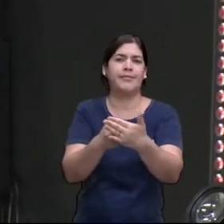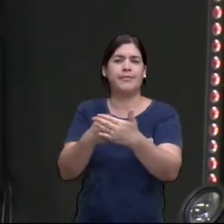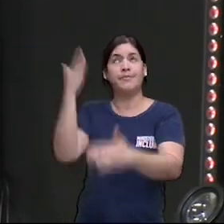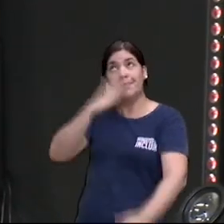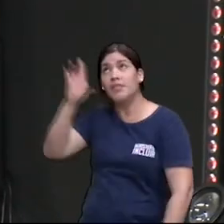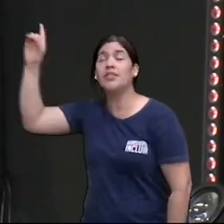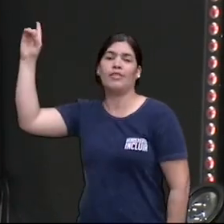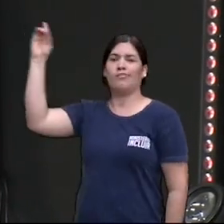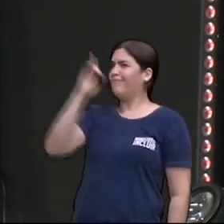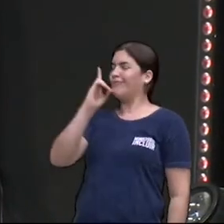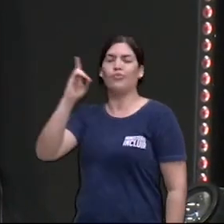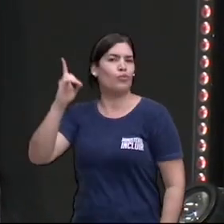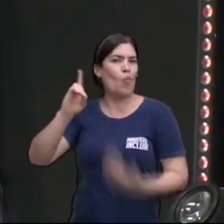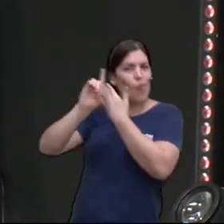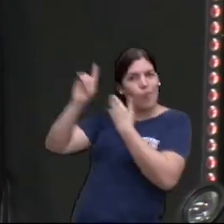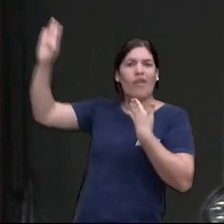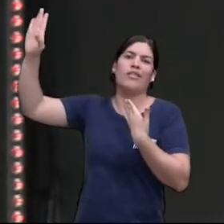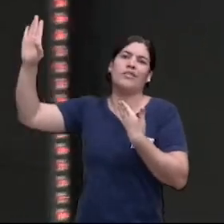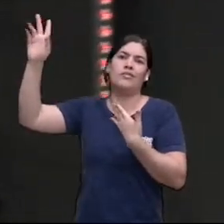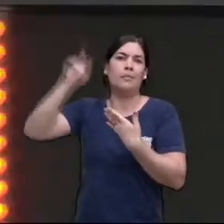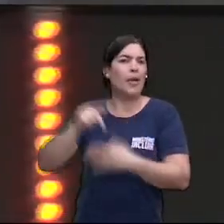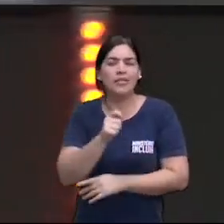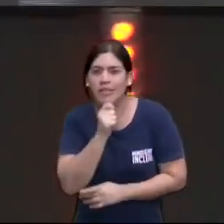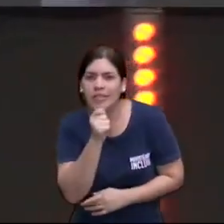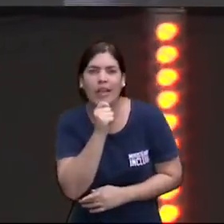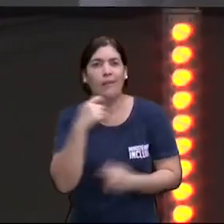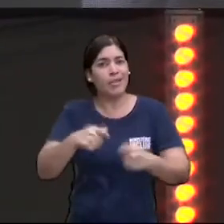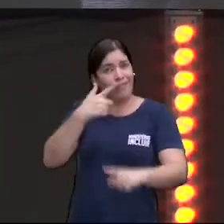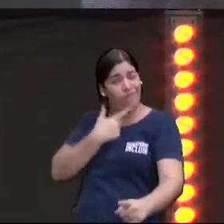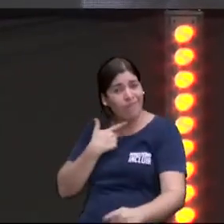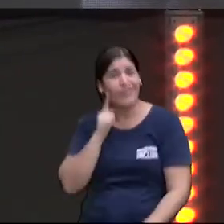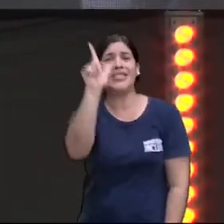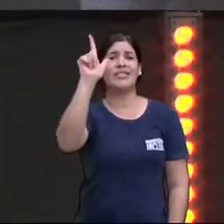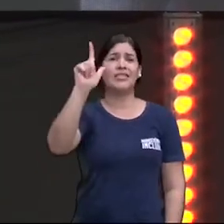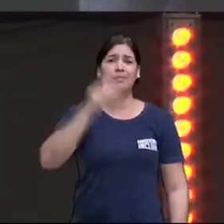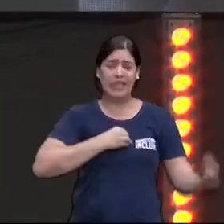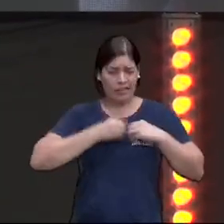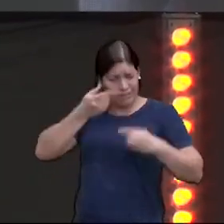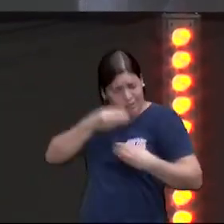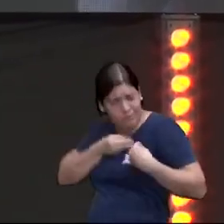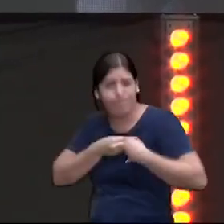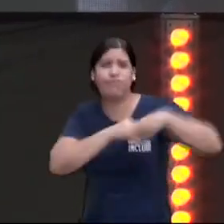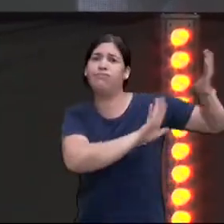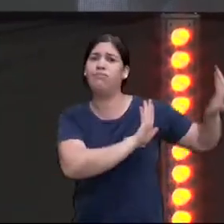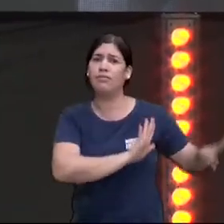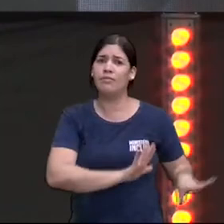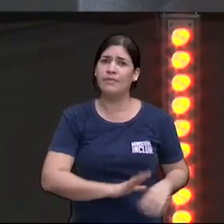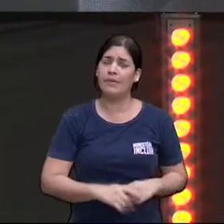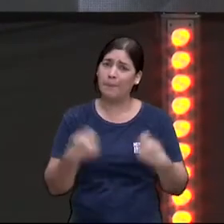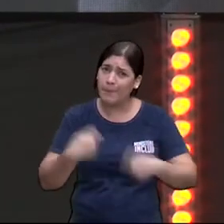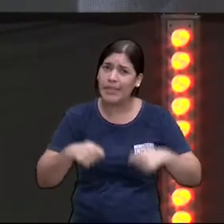Deus em nós, a paz em nós, nós temos que vencer esse negócio chamado pecado, tão pouco